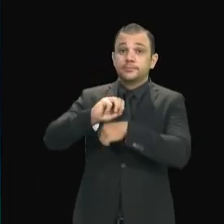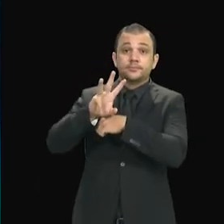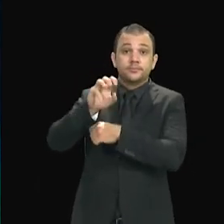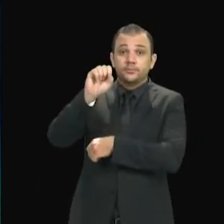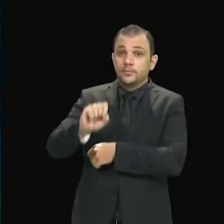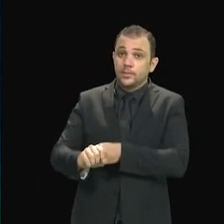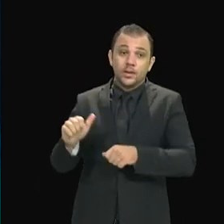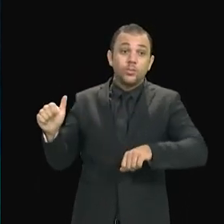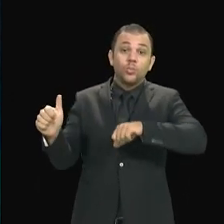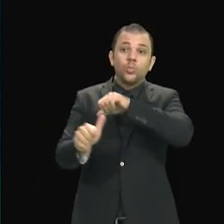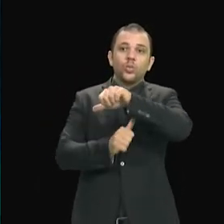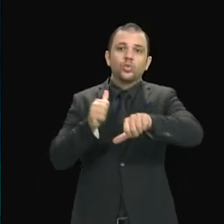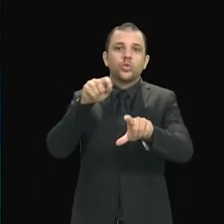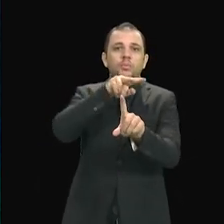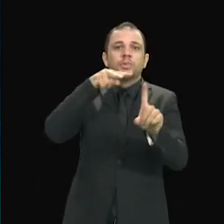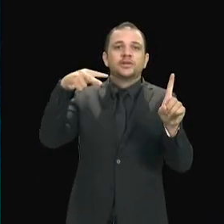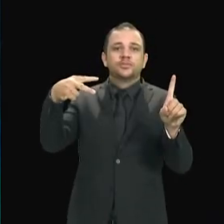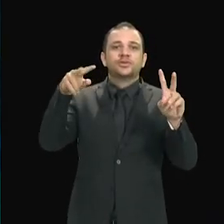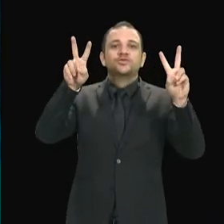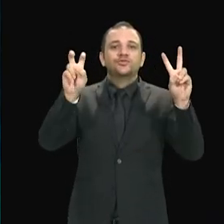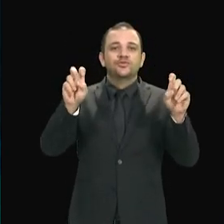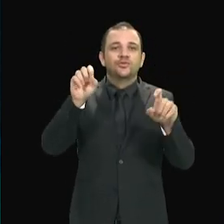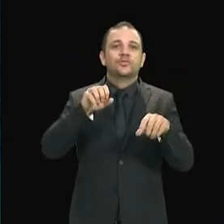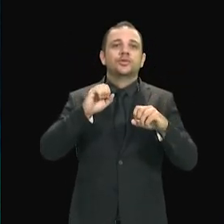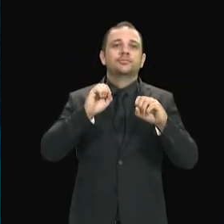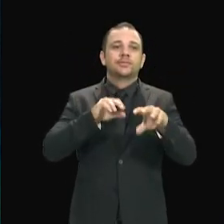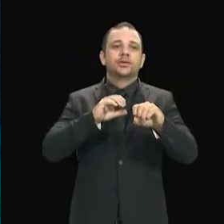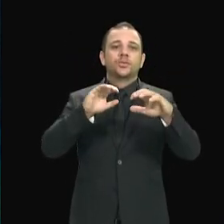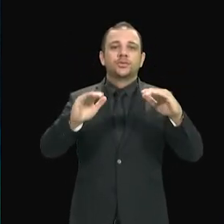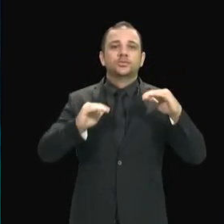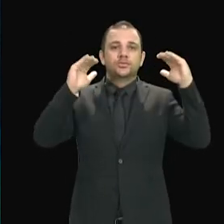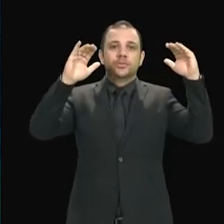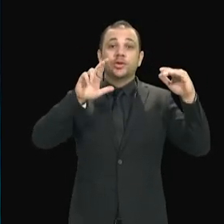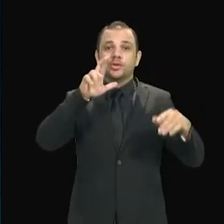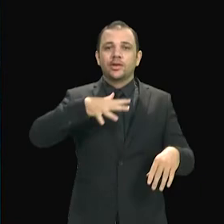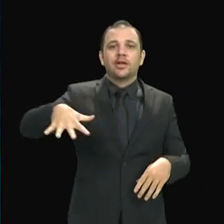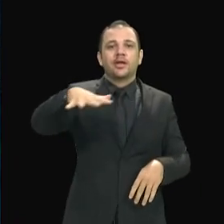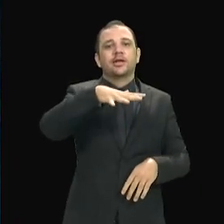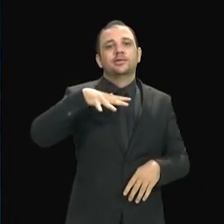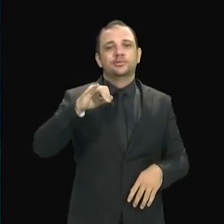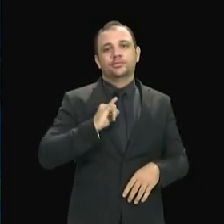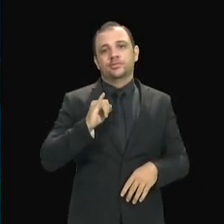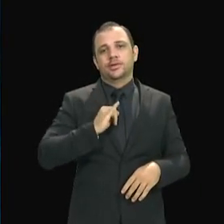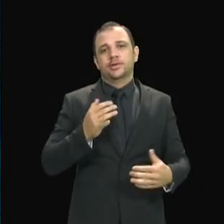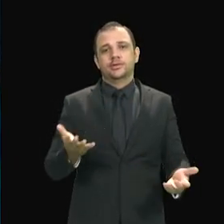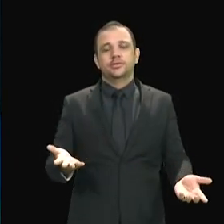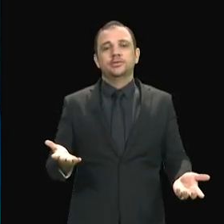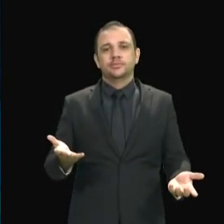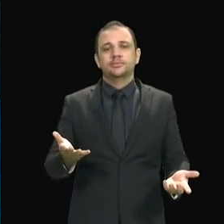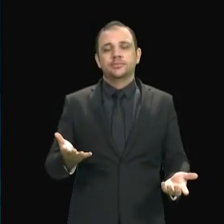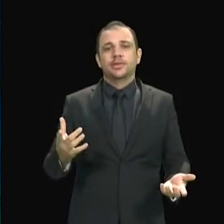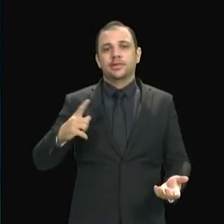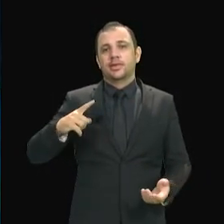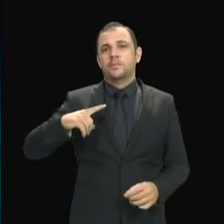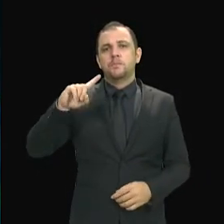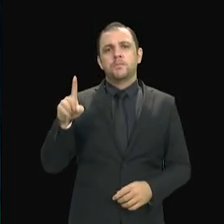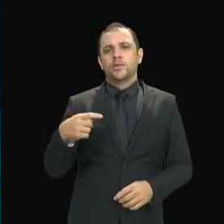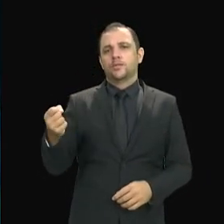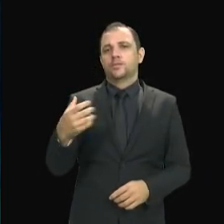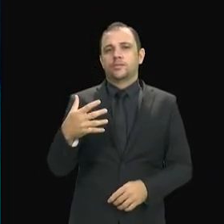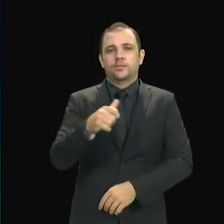totalmente a perspectiva do ensino superior na nossa região. Mais de mil jovens que não teriam onde estudar,